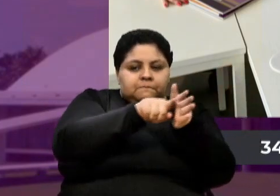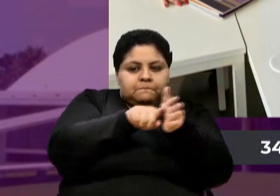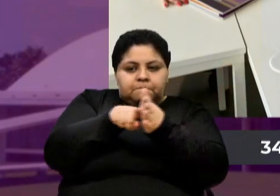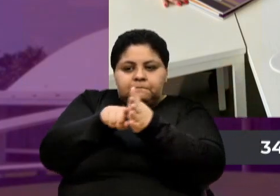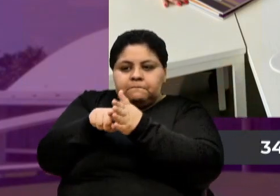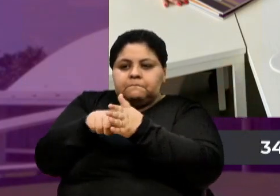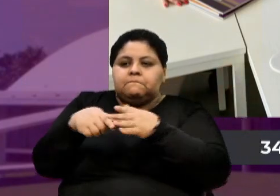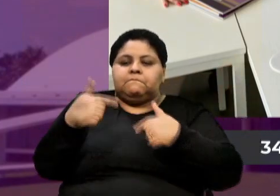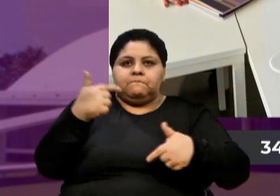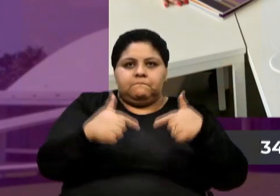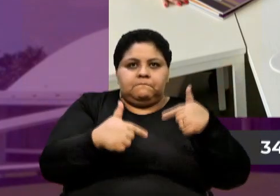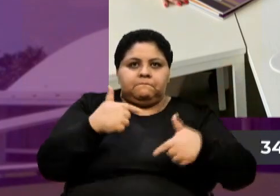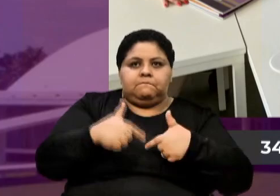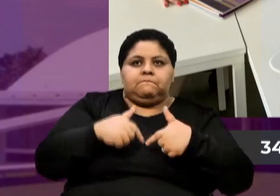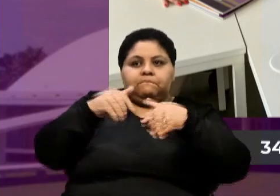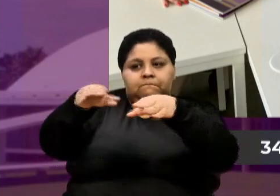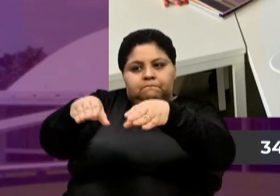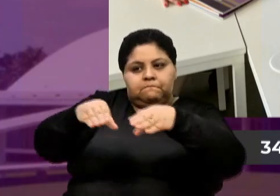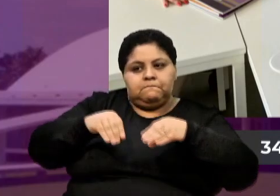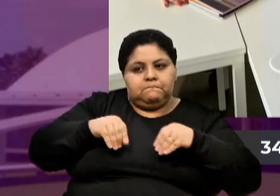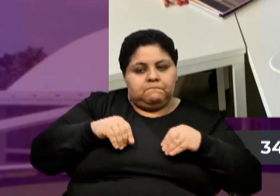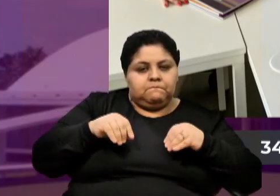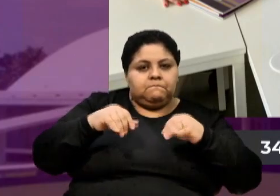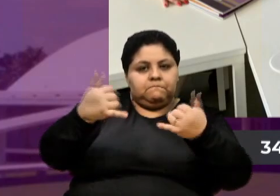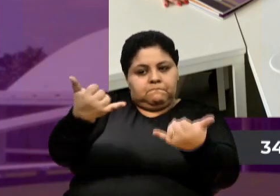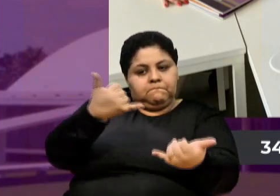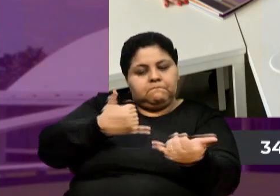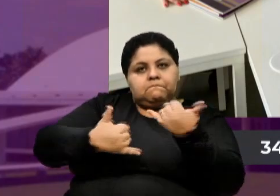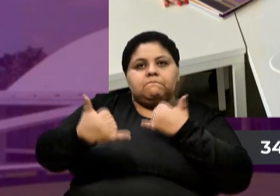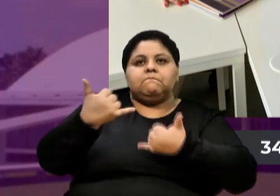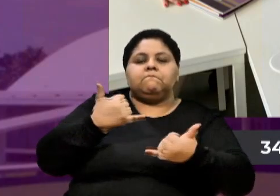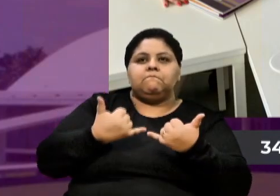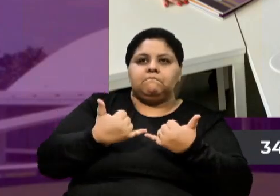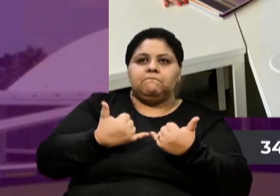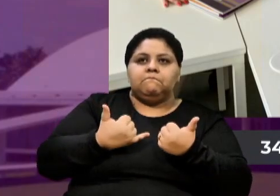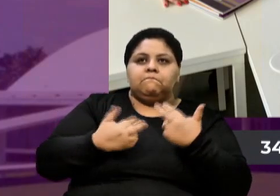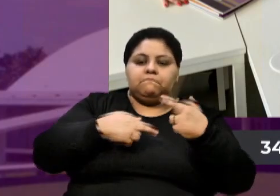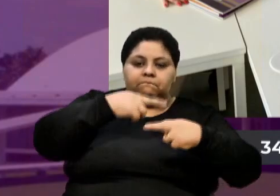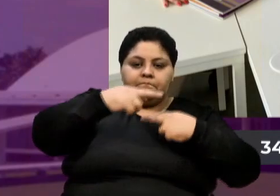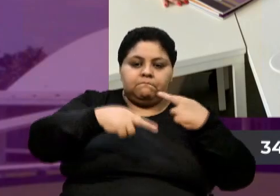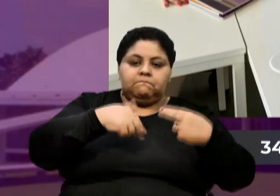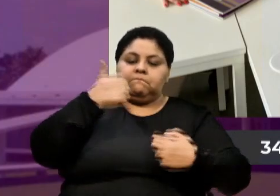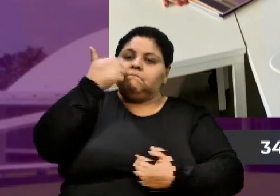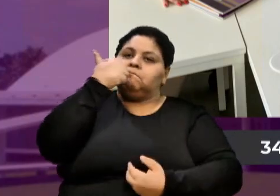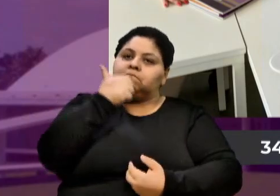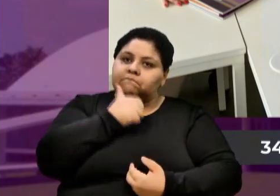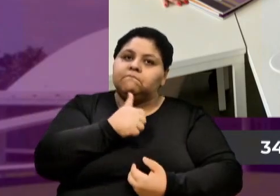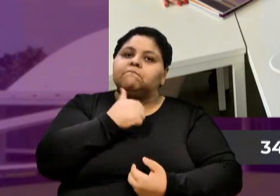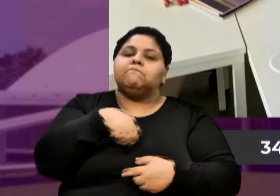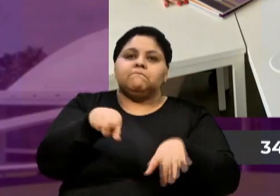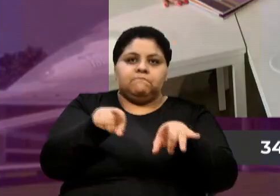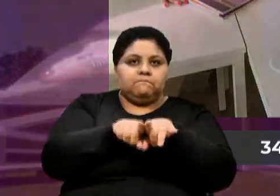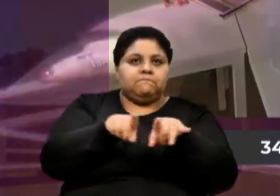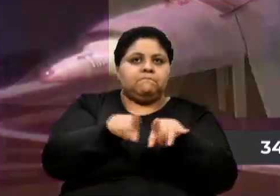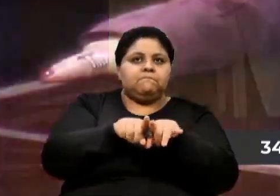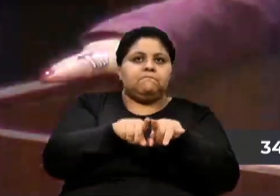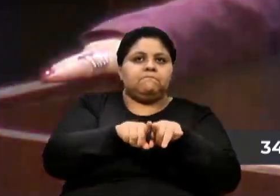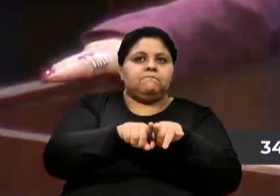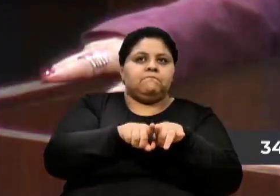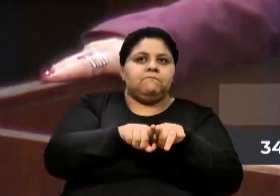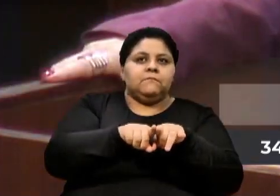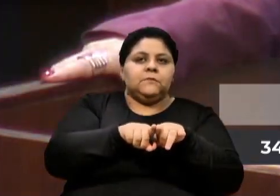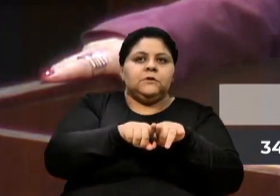trabalhos, coleta dados em relação à questão das mulheres também. Foi uma agenda de segunda-feira